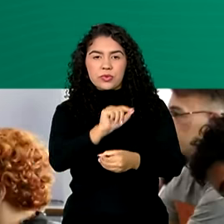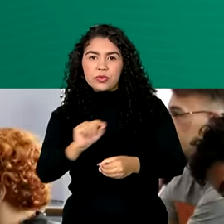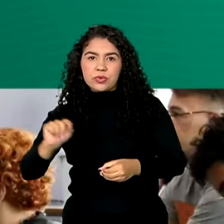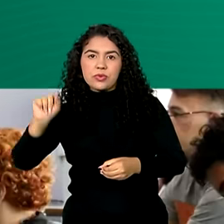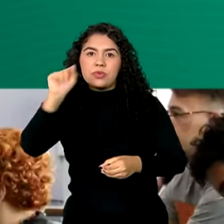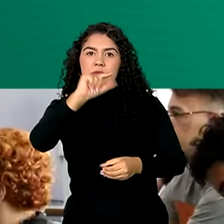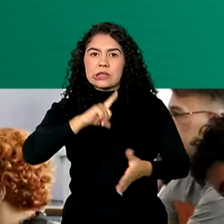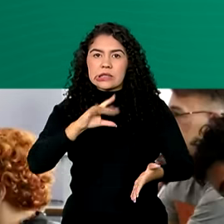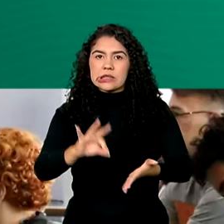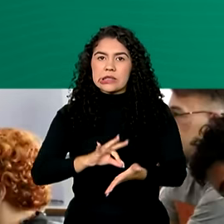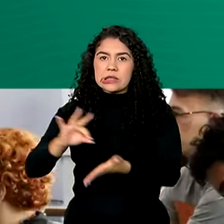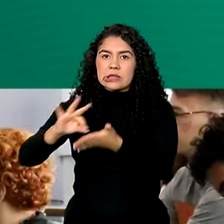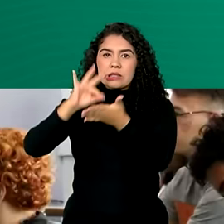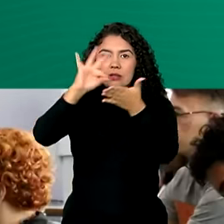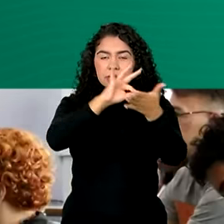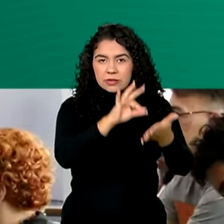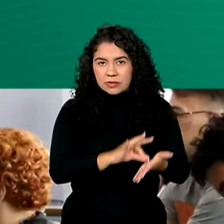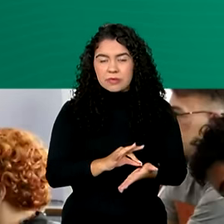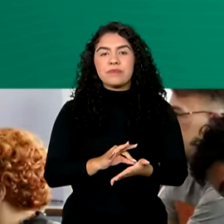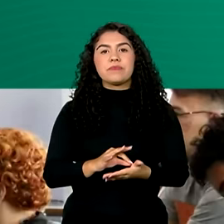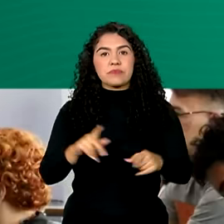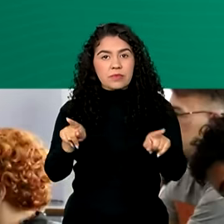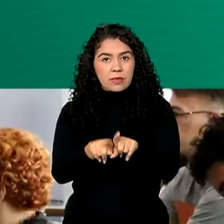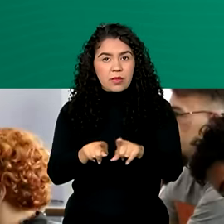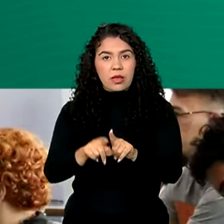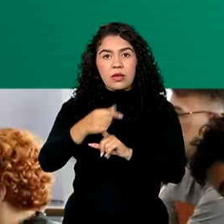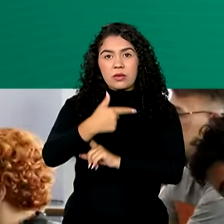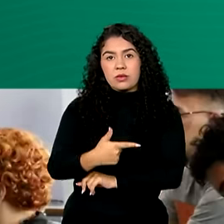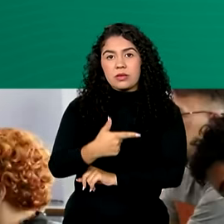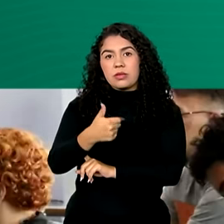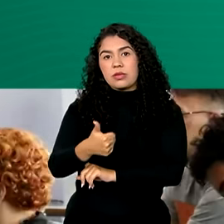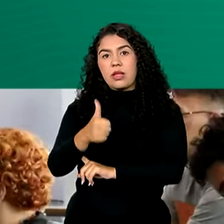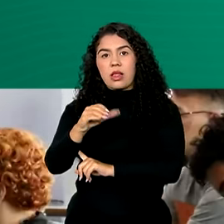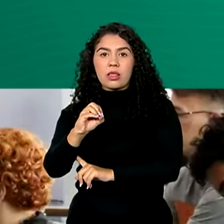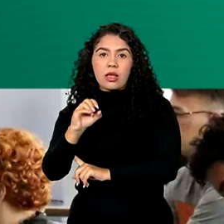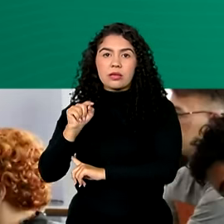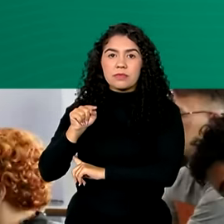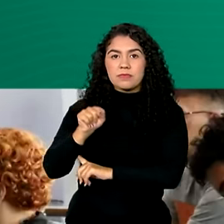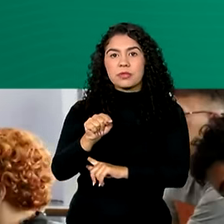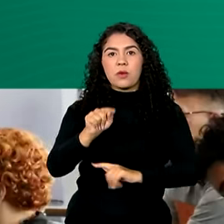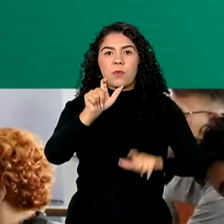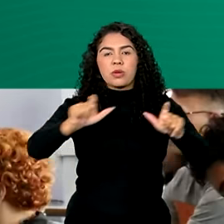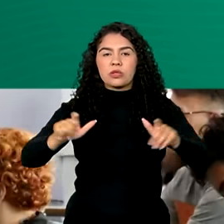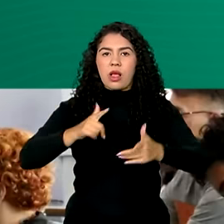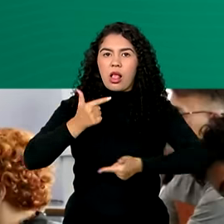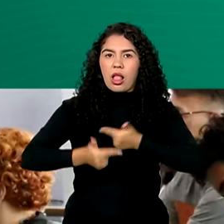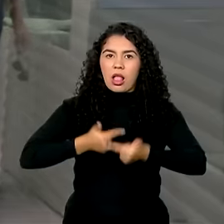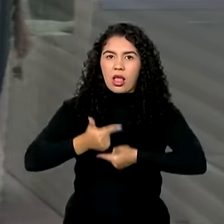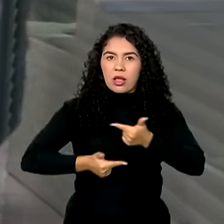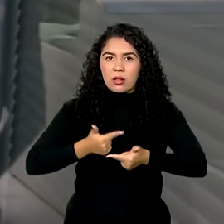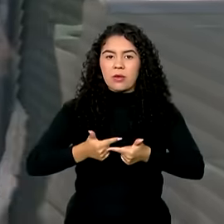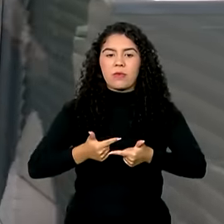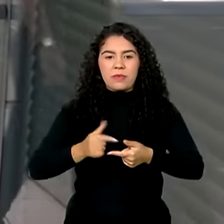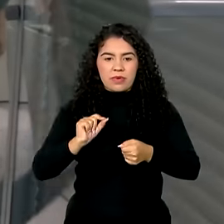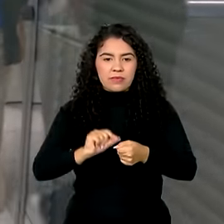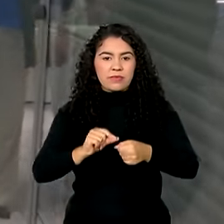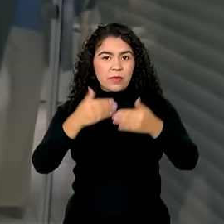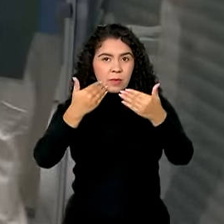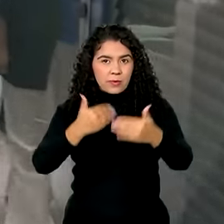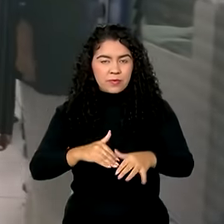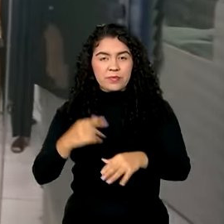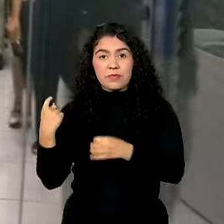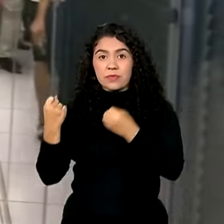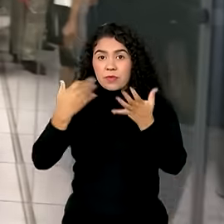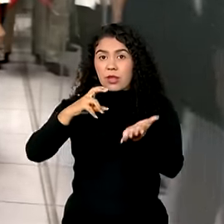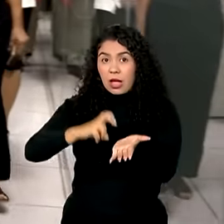as regiões brasileiras e 210 mil pessoas trabalhando na aplicação. Logo pela manhã,